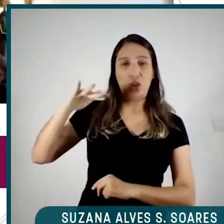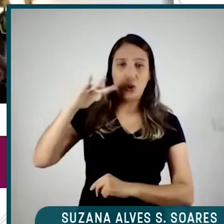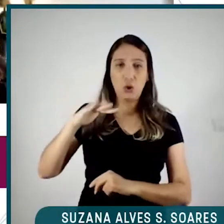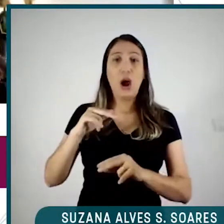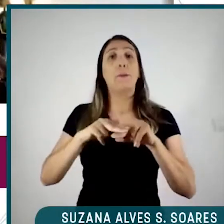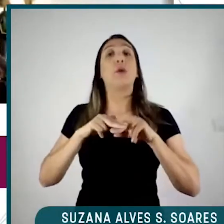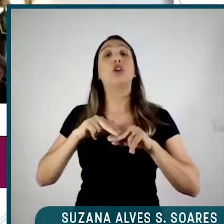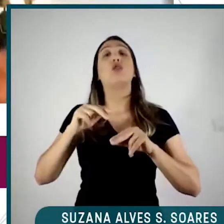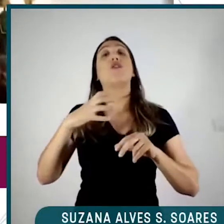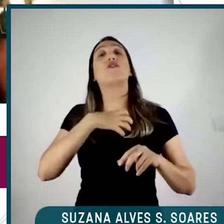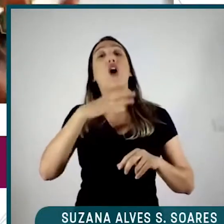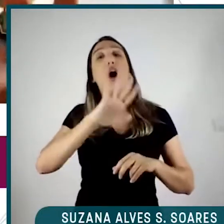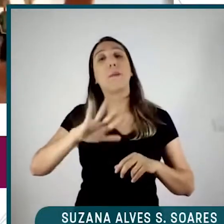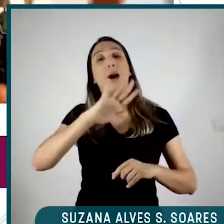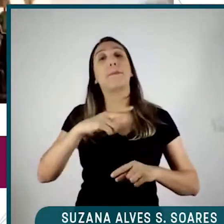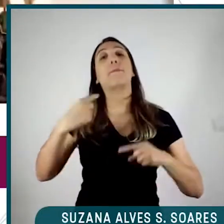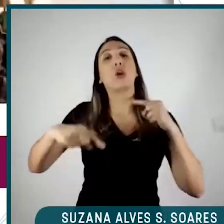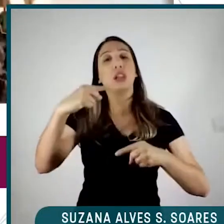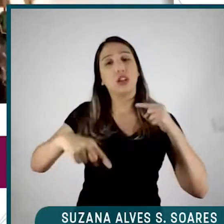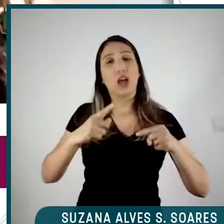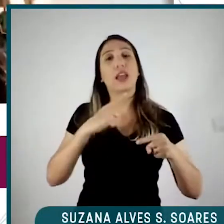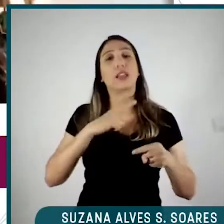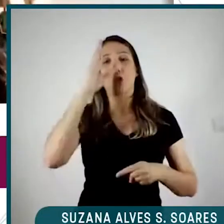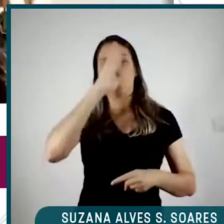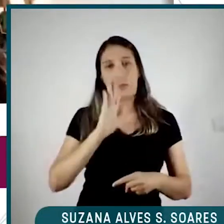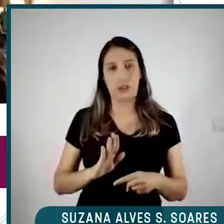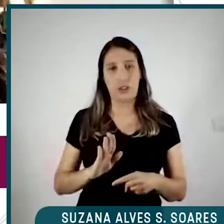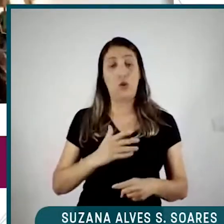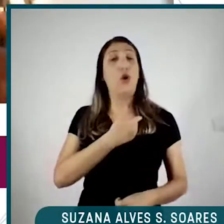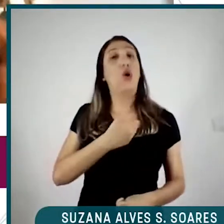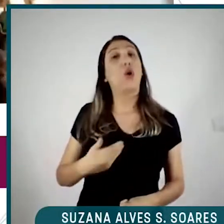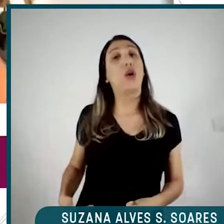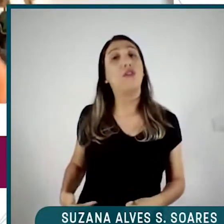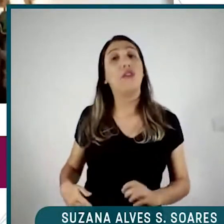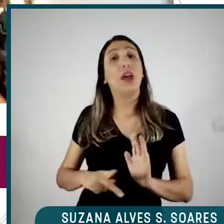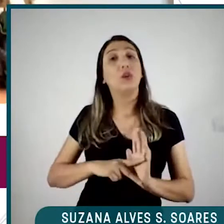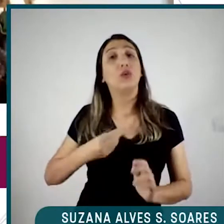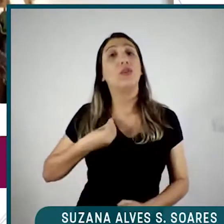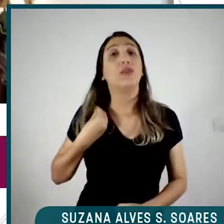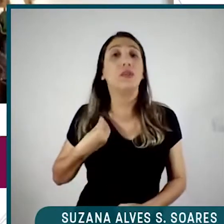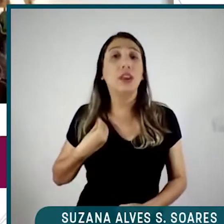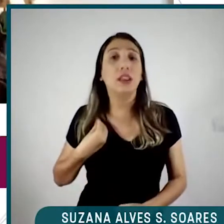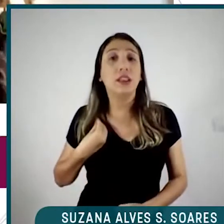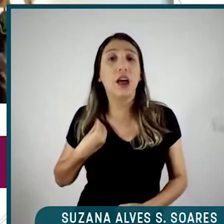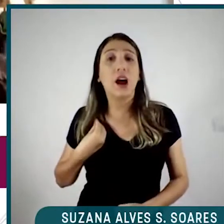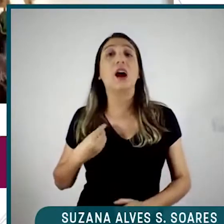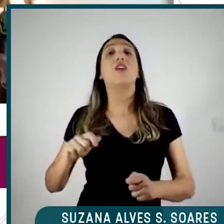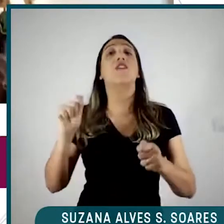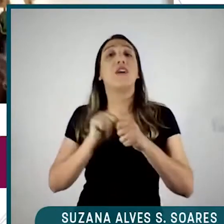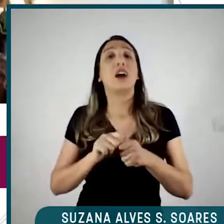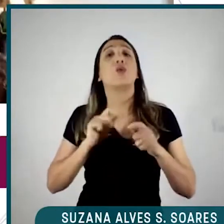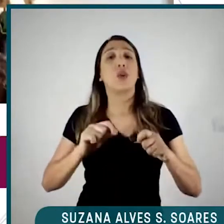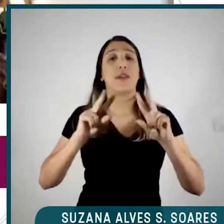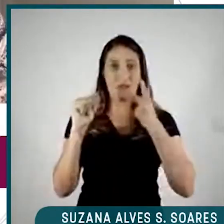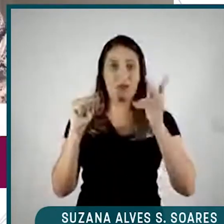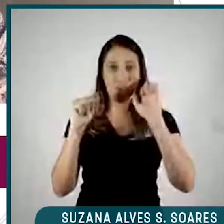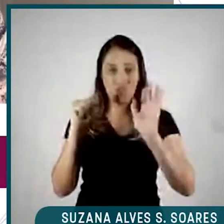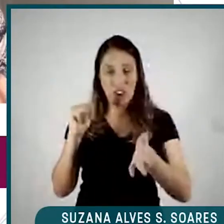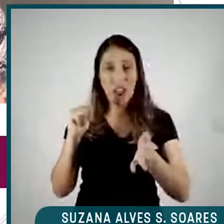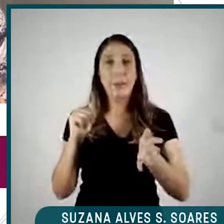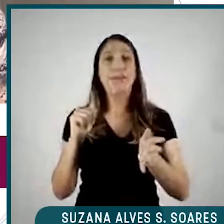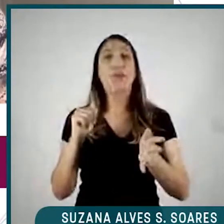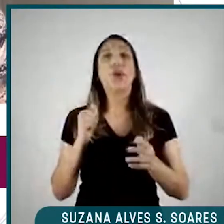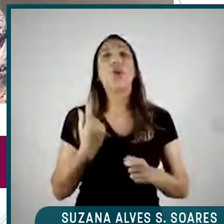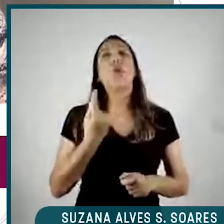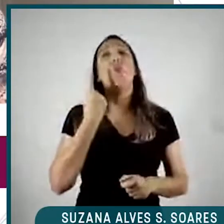Brasil, o governo da vida, faz do tema do gênero um tema de fanatismo. Uma